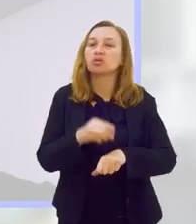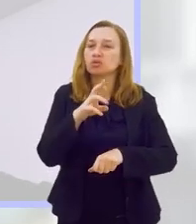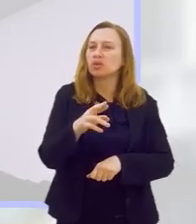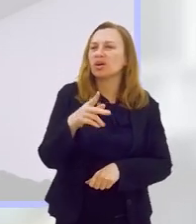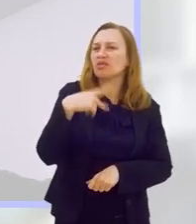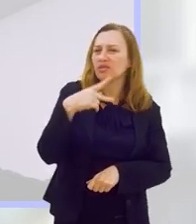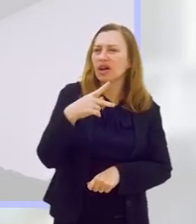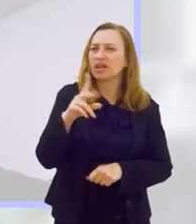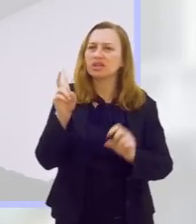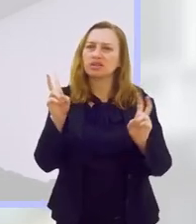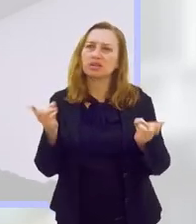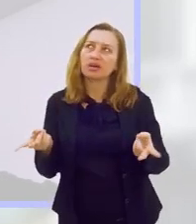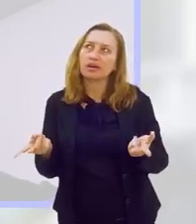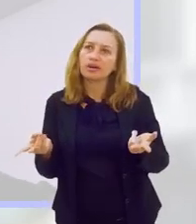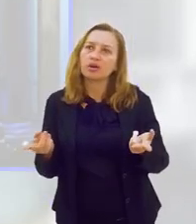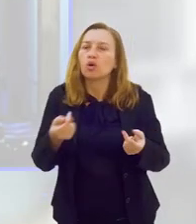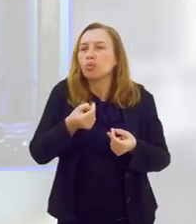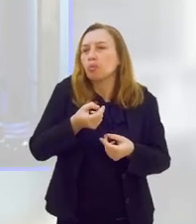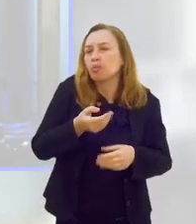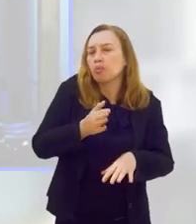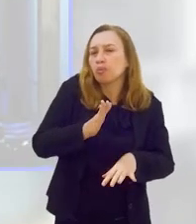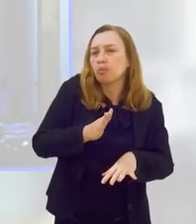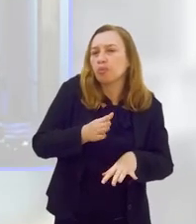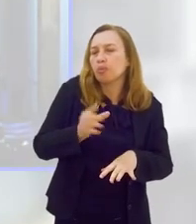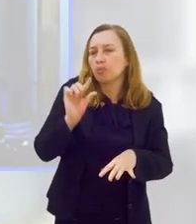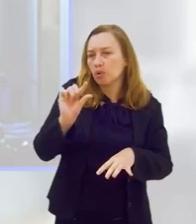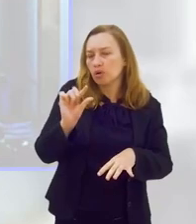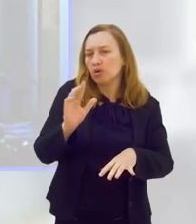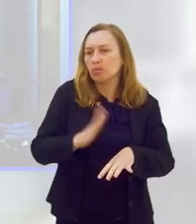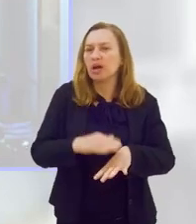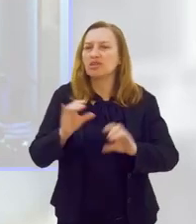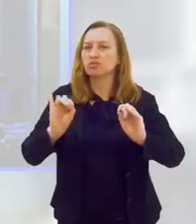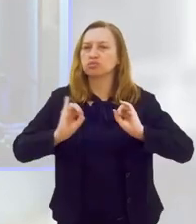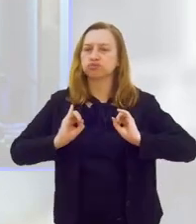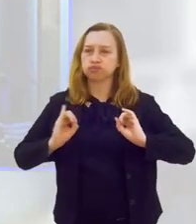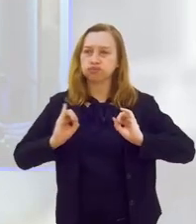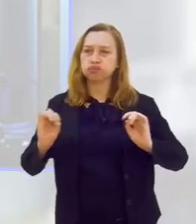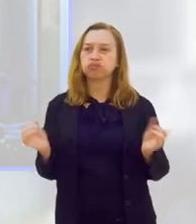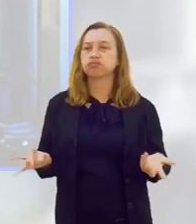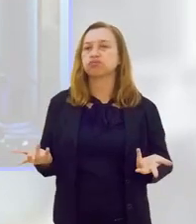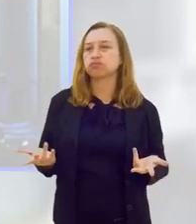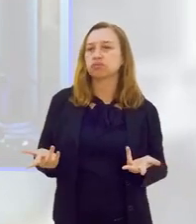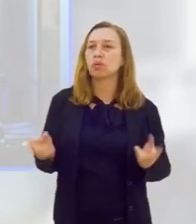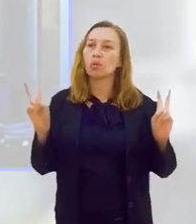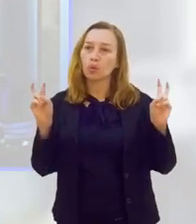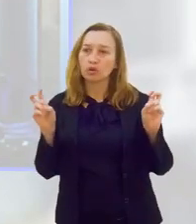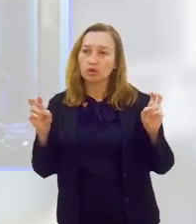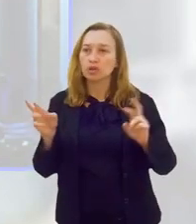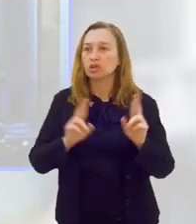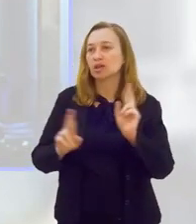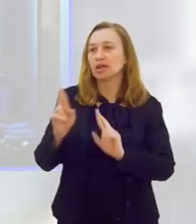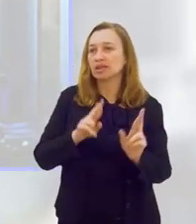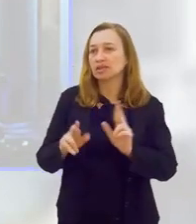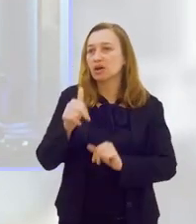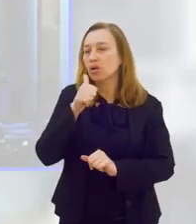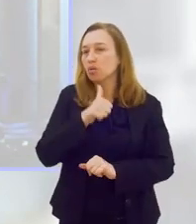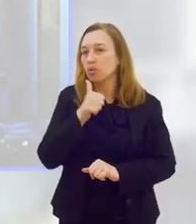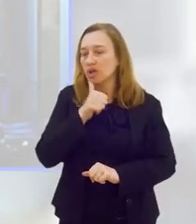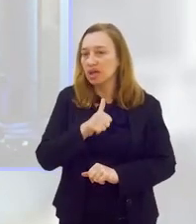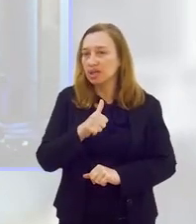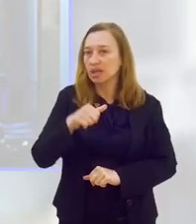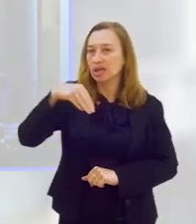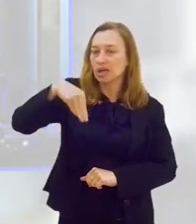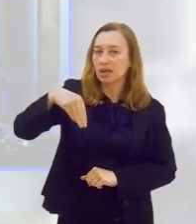sedentário, né? Existe também uma questão em relação a mulheres na menopausa, que estão entrando na menopausa, né? Se sentem mais sedentárias